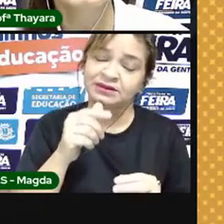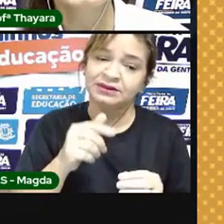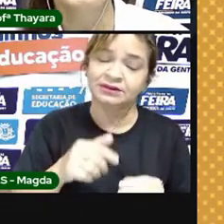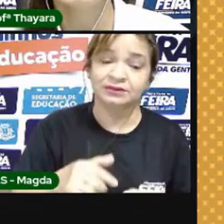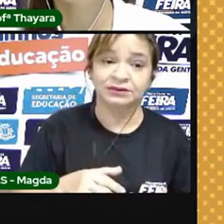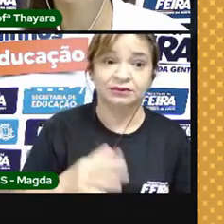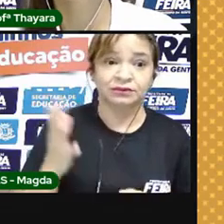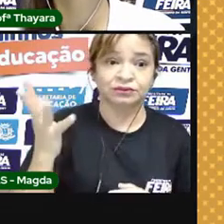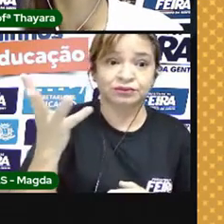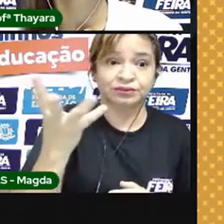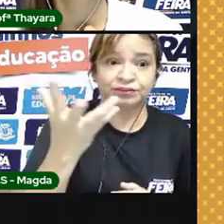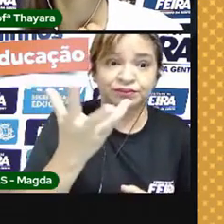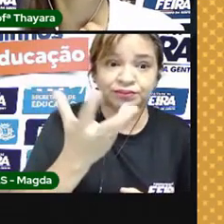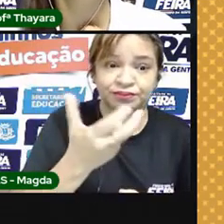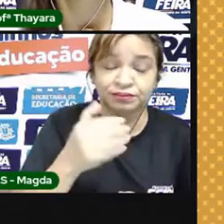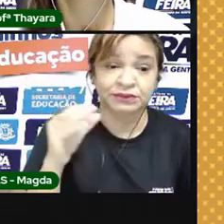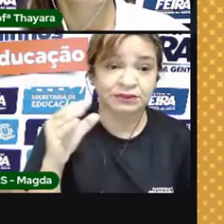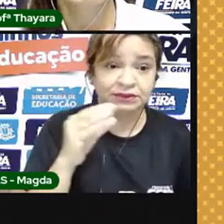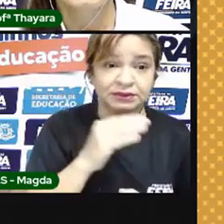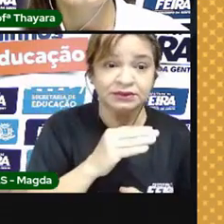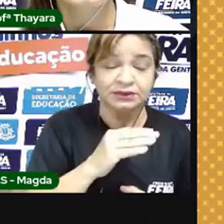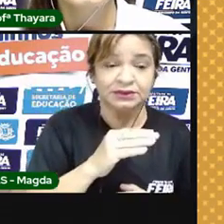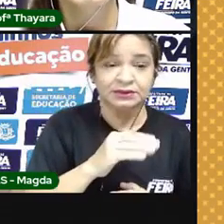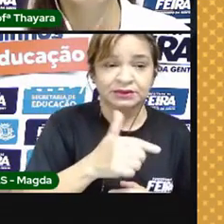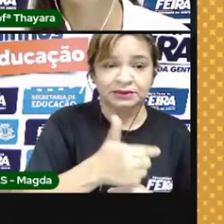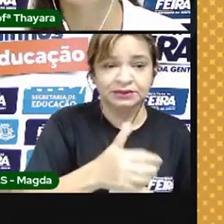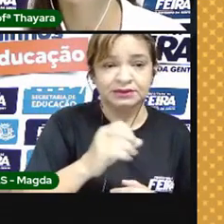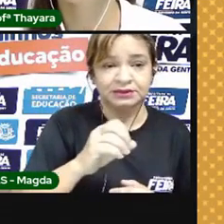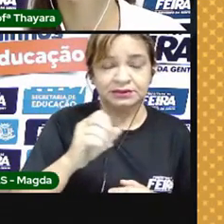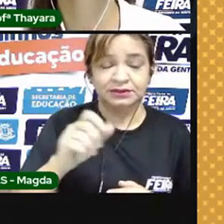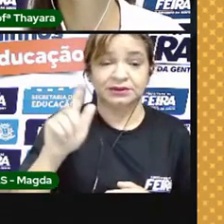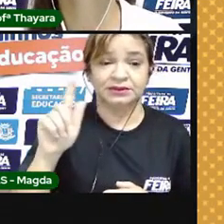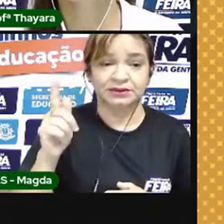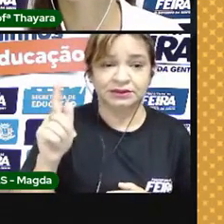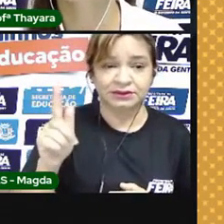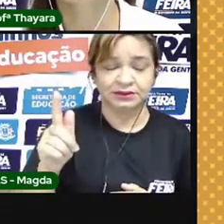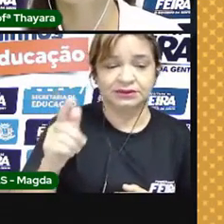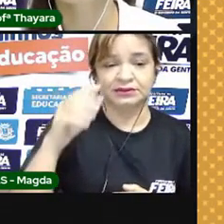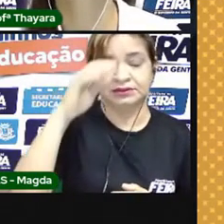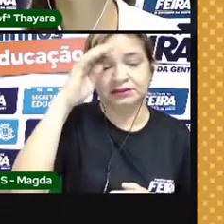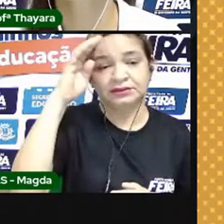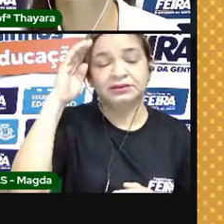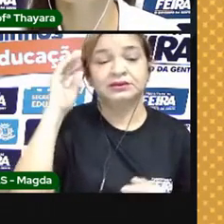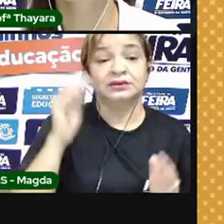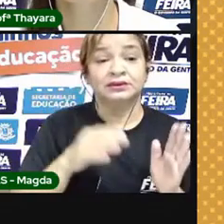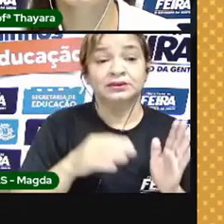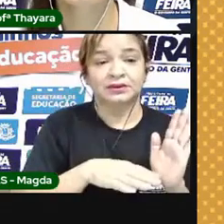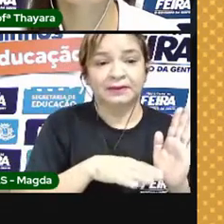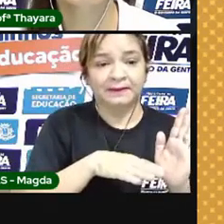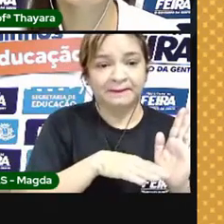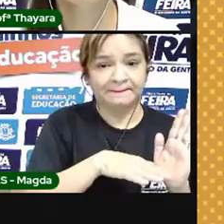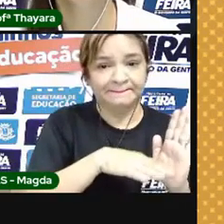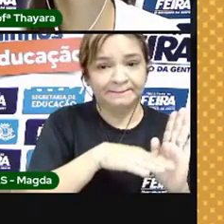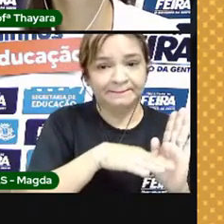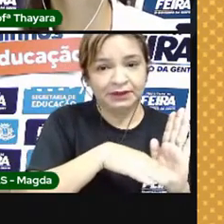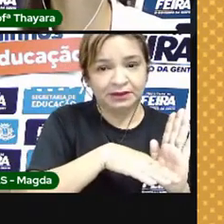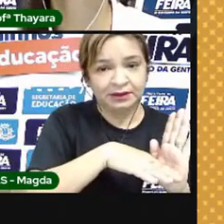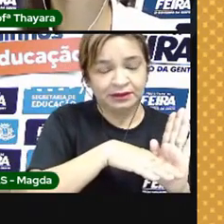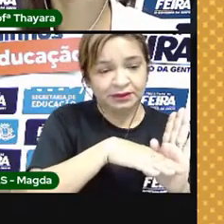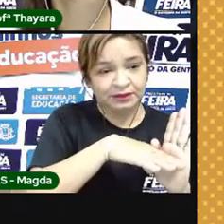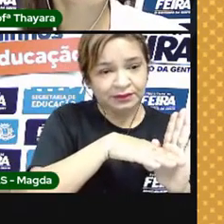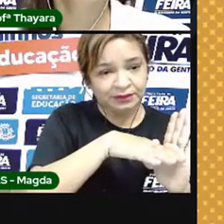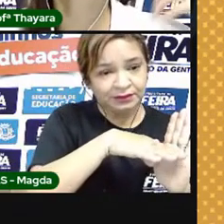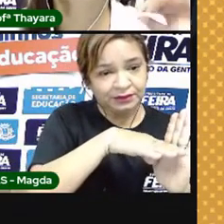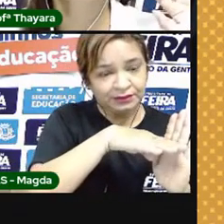temperaturas também, chegando até 100 graus. Então, a exosfera, ela começa no final da termosfera e